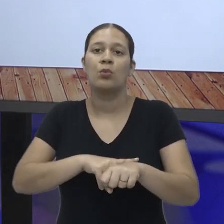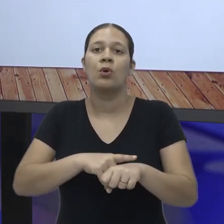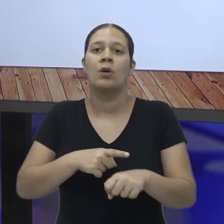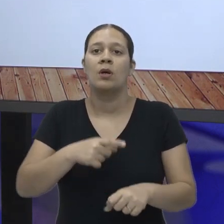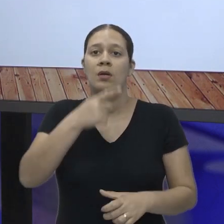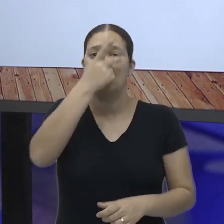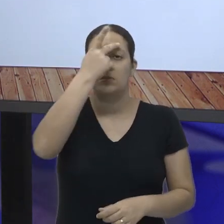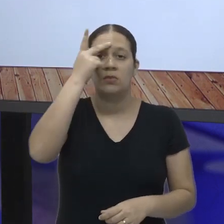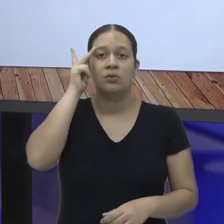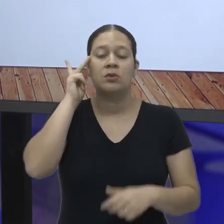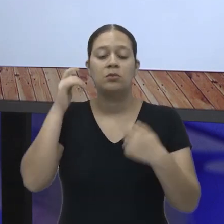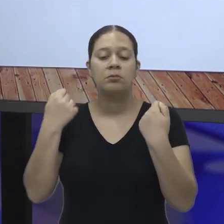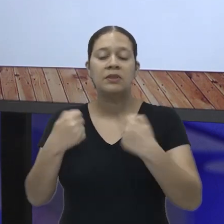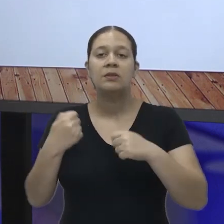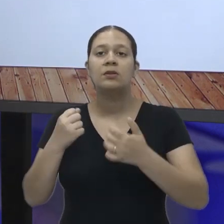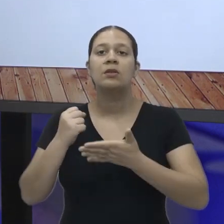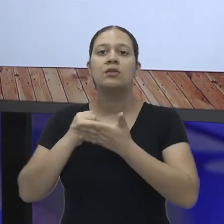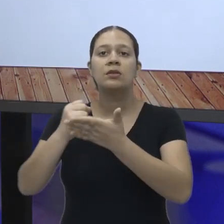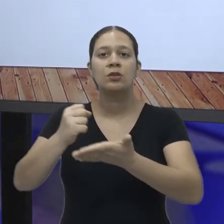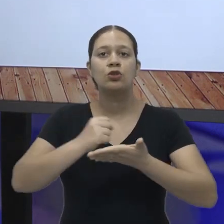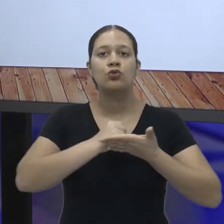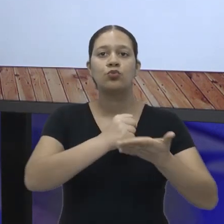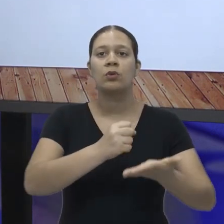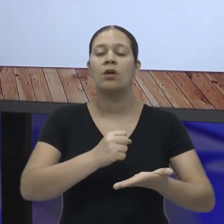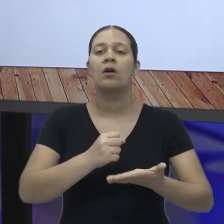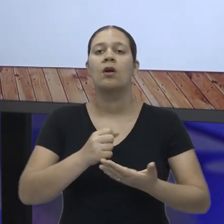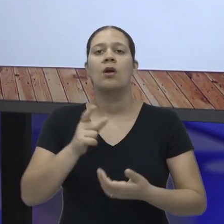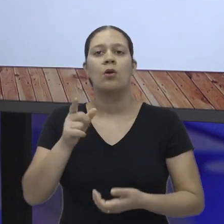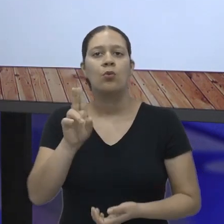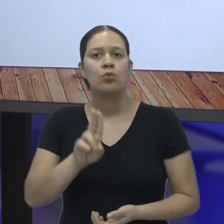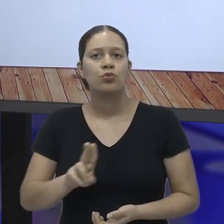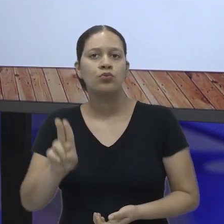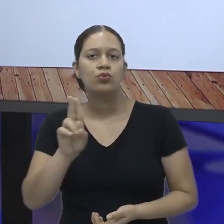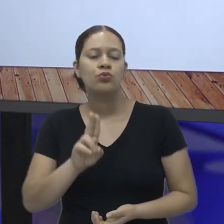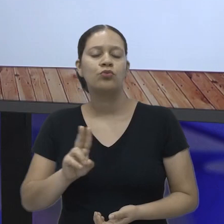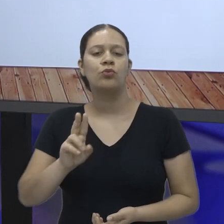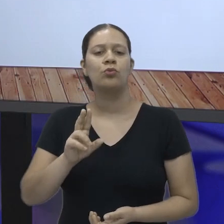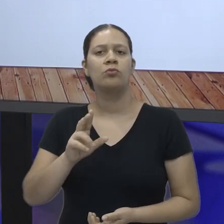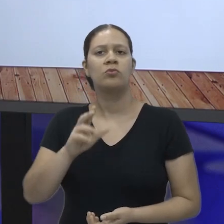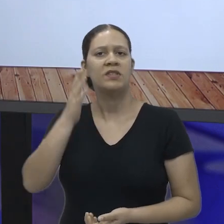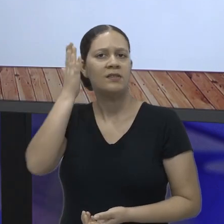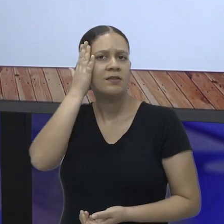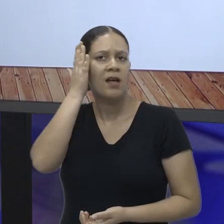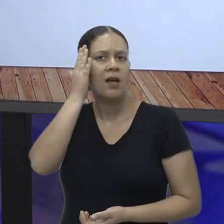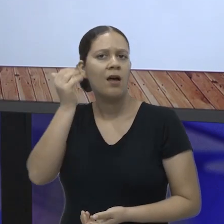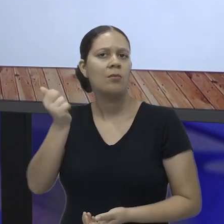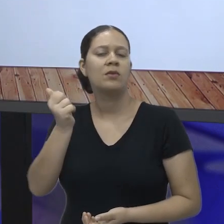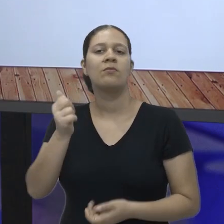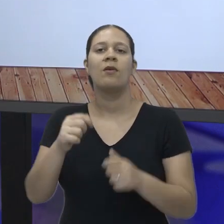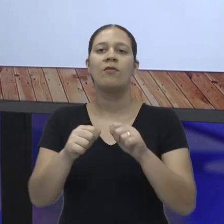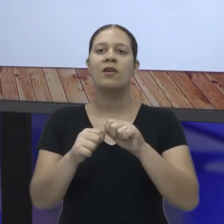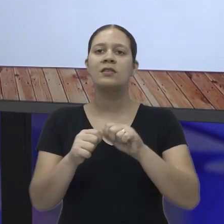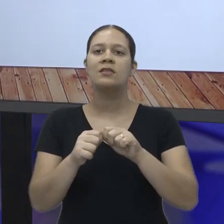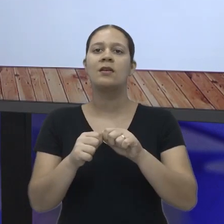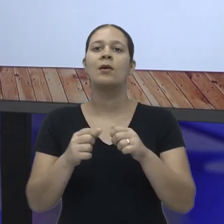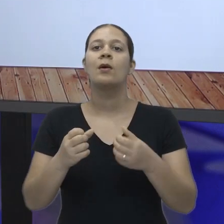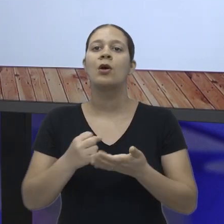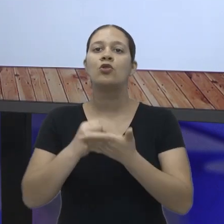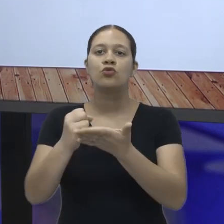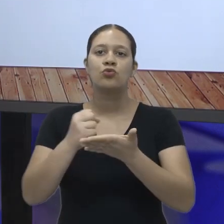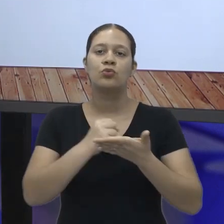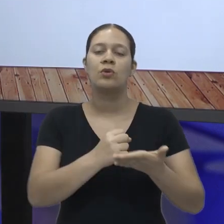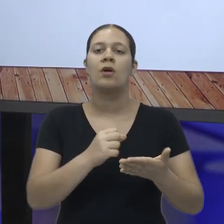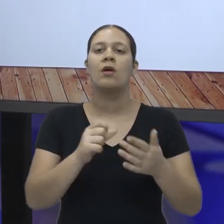onde as pessoas estão precisando de ajudar umas às outras, ela usou o seu dom para ajudar outras pessoas.